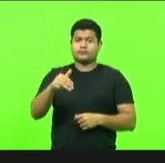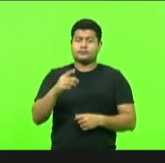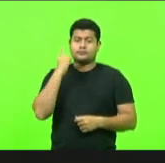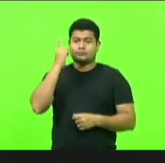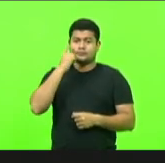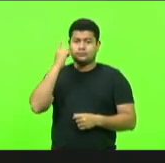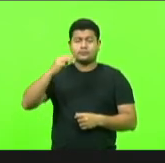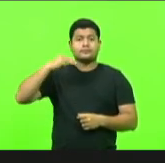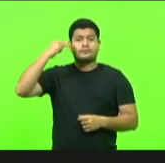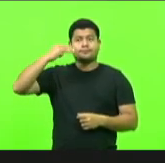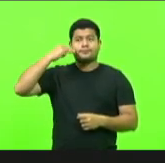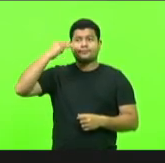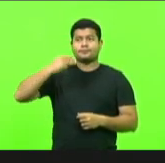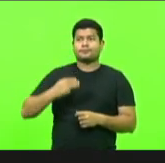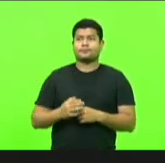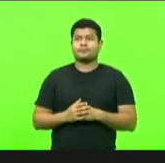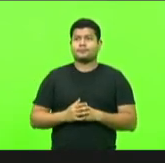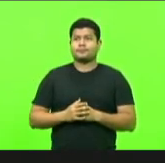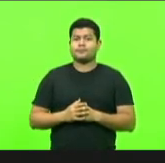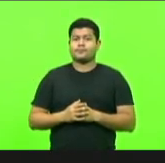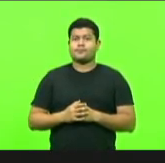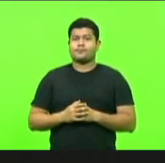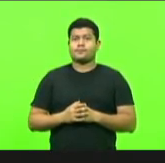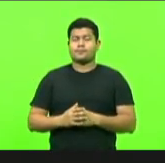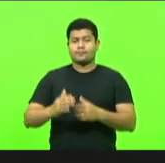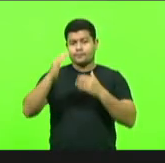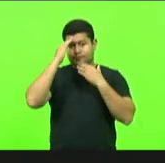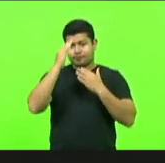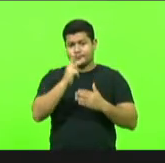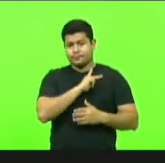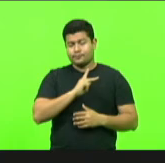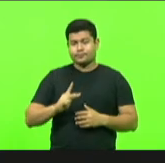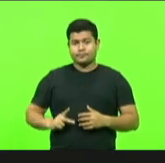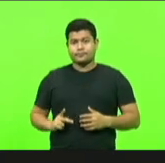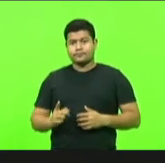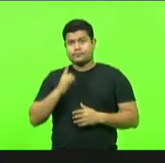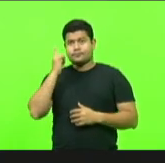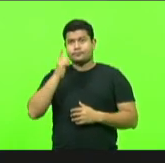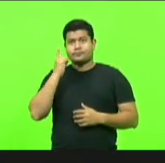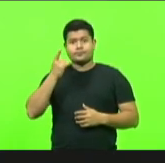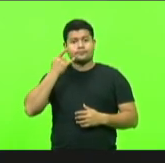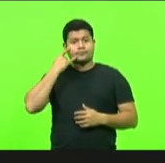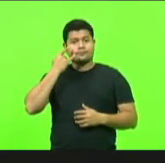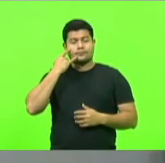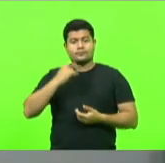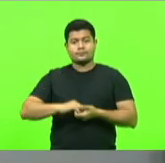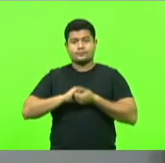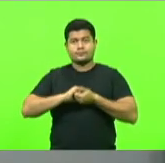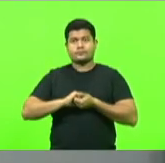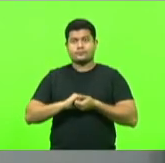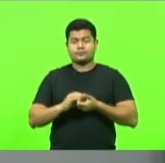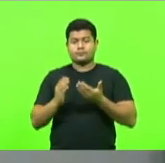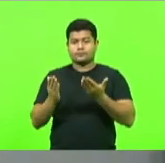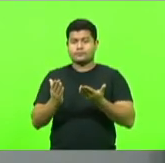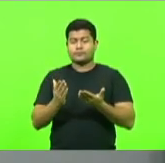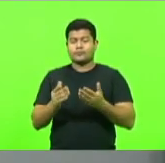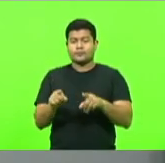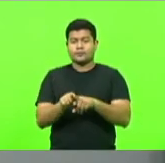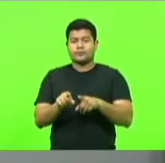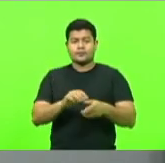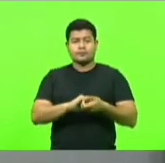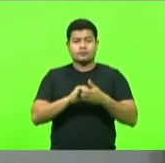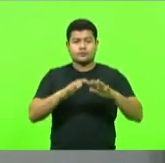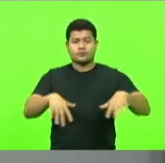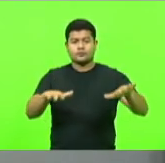Márcio Machado. Obrigado, presidente. Deputado Mauro de Nadal, cumprimentando a vossa excelência, cumprimento aos demais colegas.